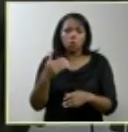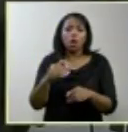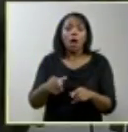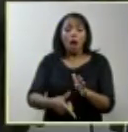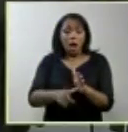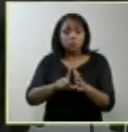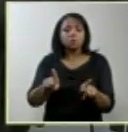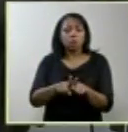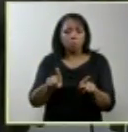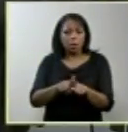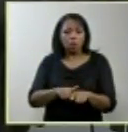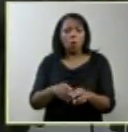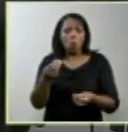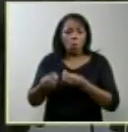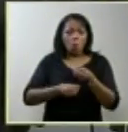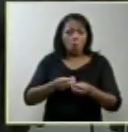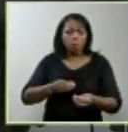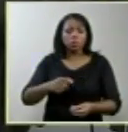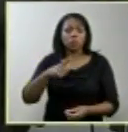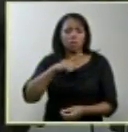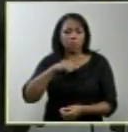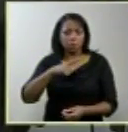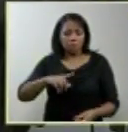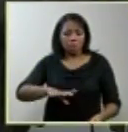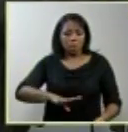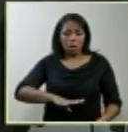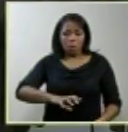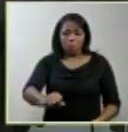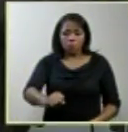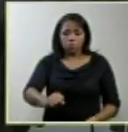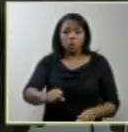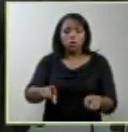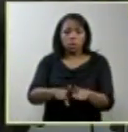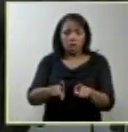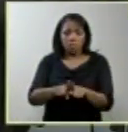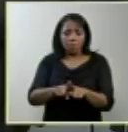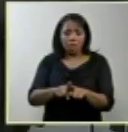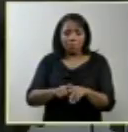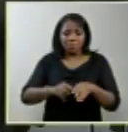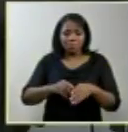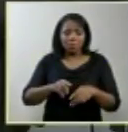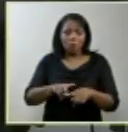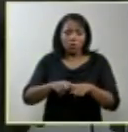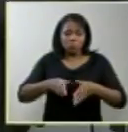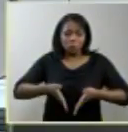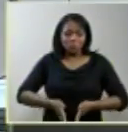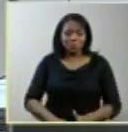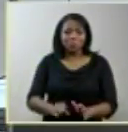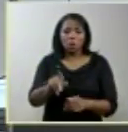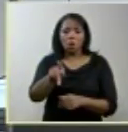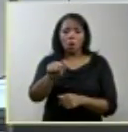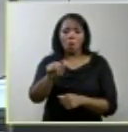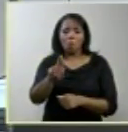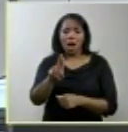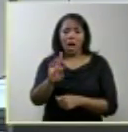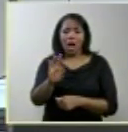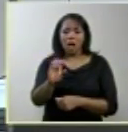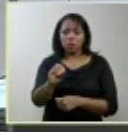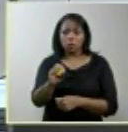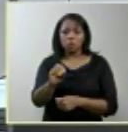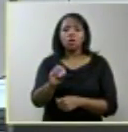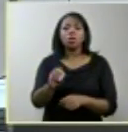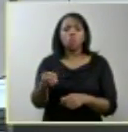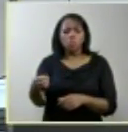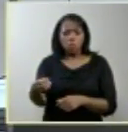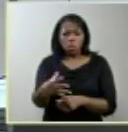por isso o conceito de antecipação terapêutica do parto proposto pela DPF 54 estamos diante de novos